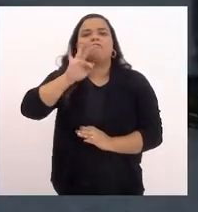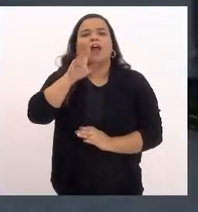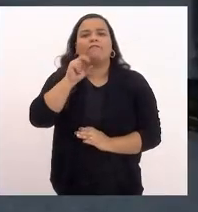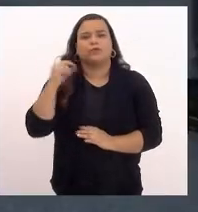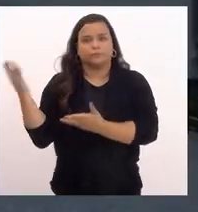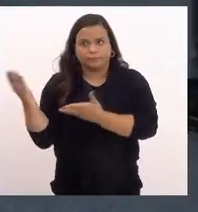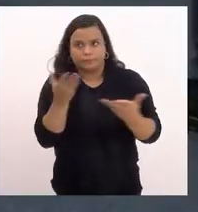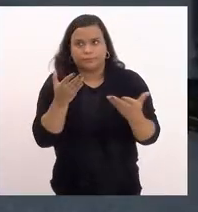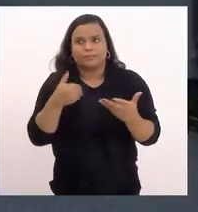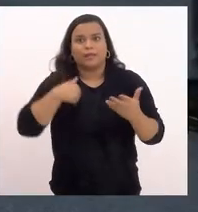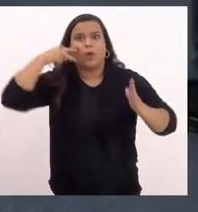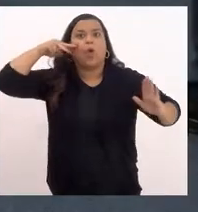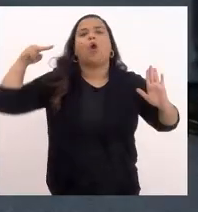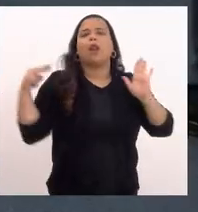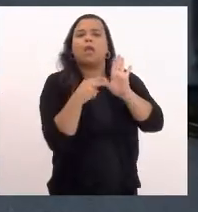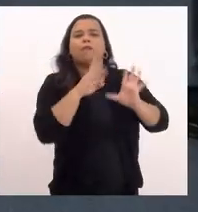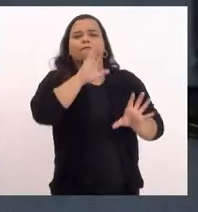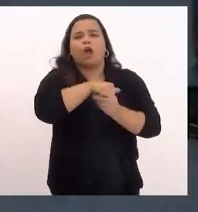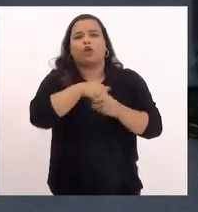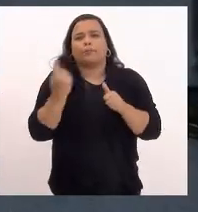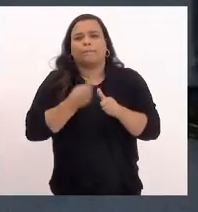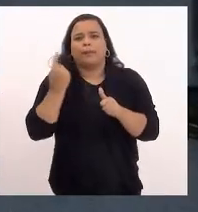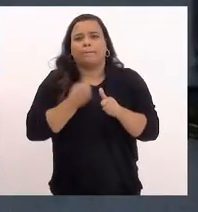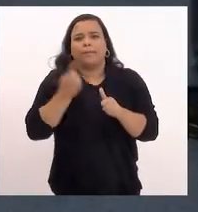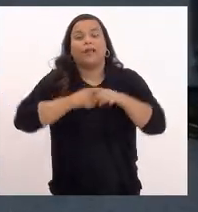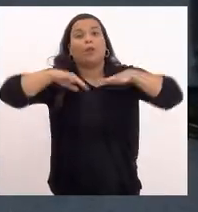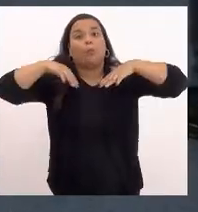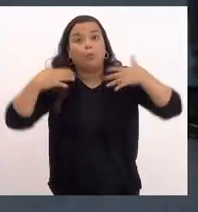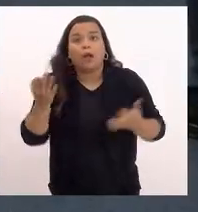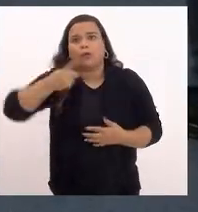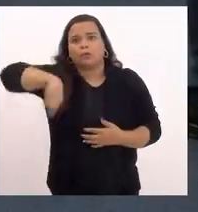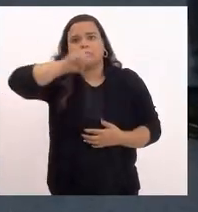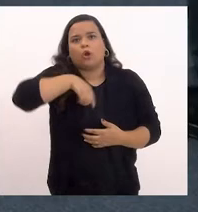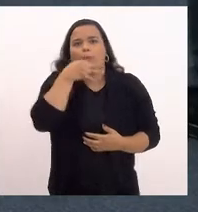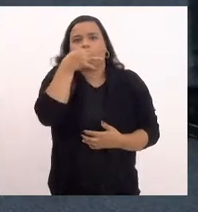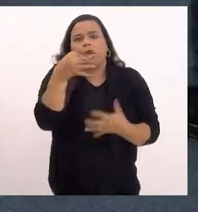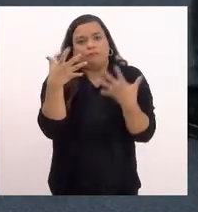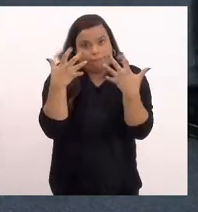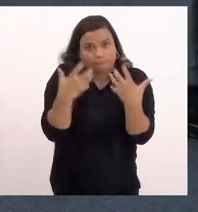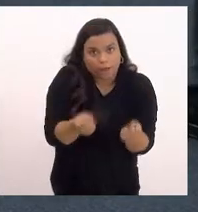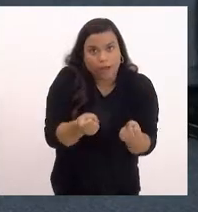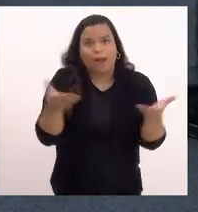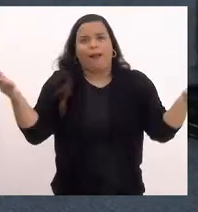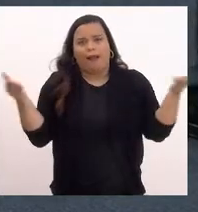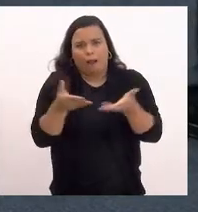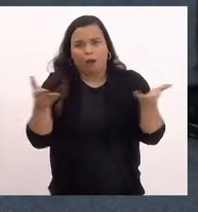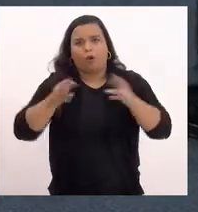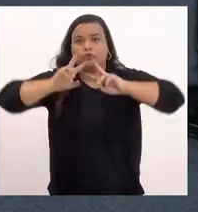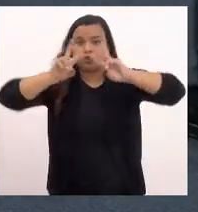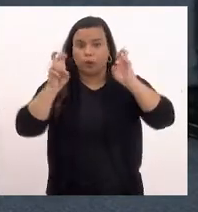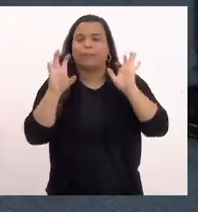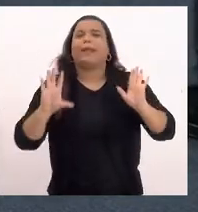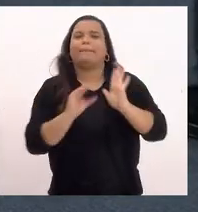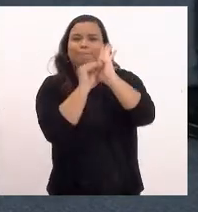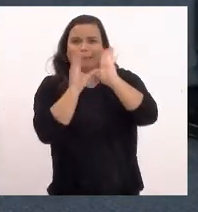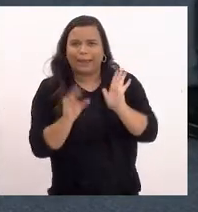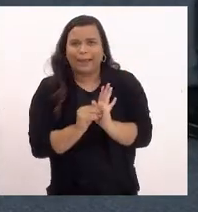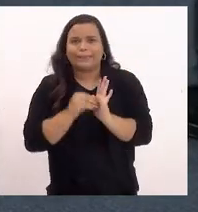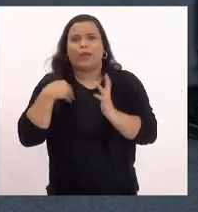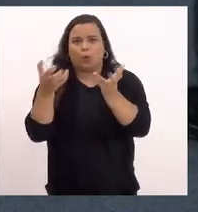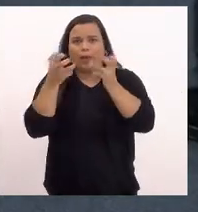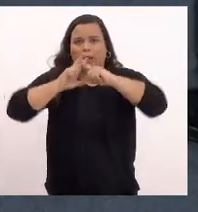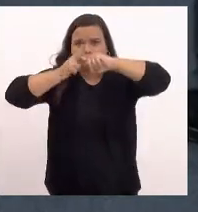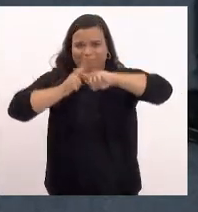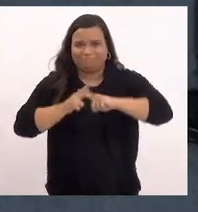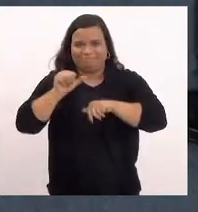Presidente, aqui eu olhei aqui meu voto na primeira votação, quando o parecer foi favorável, e agora, como o parecer é às emendas, só retificar o meu